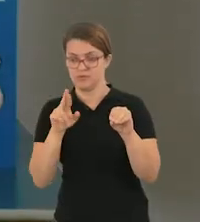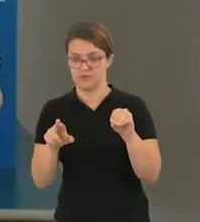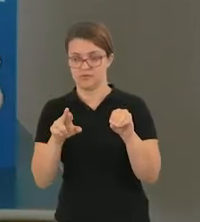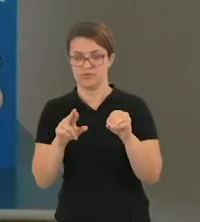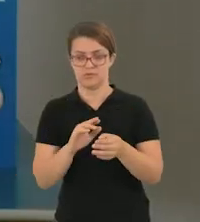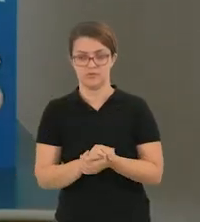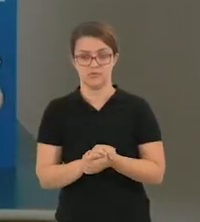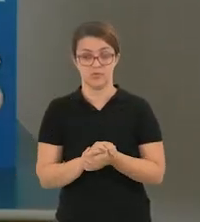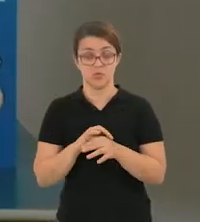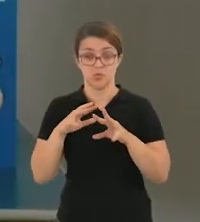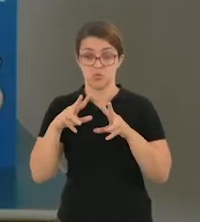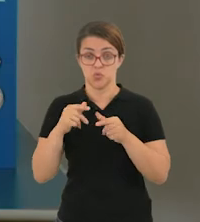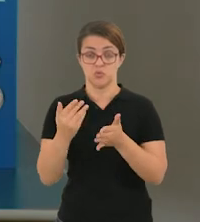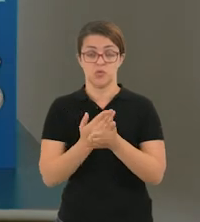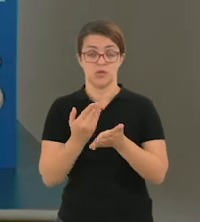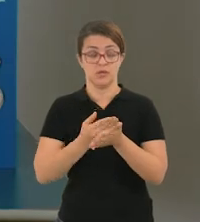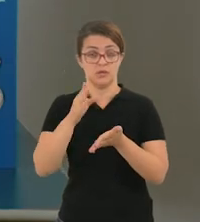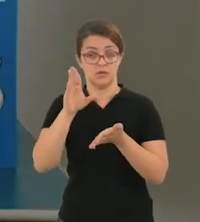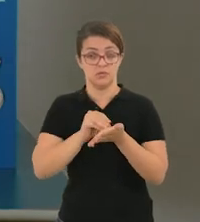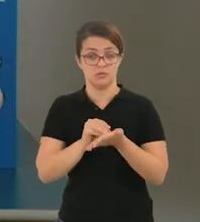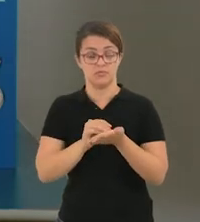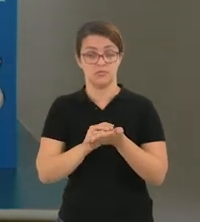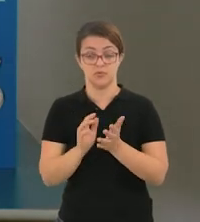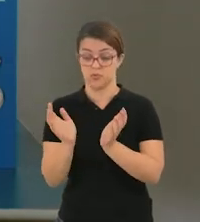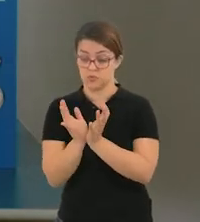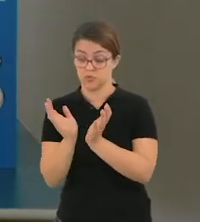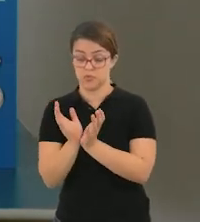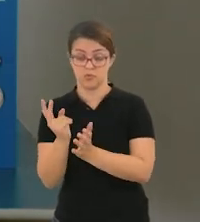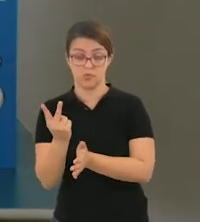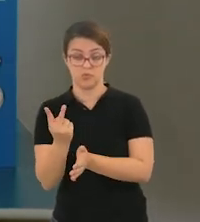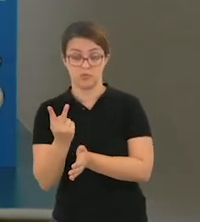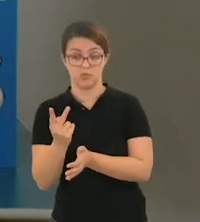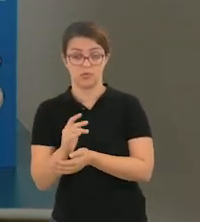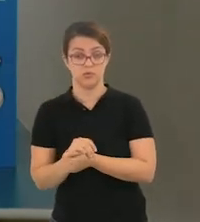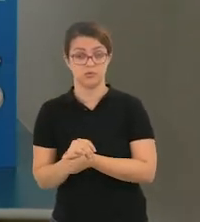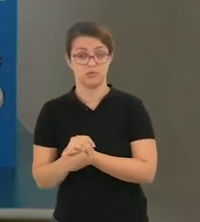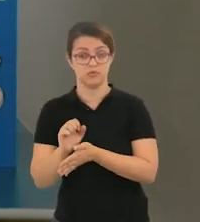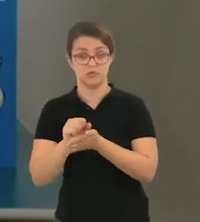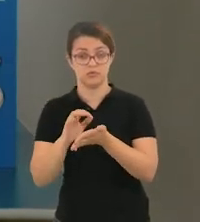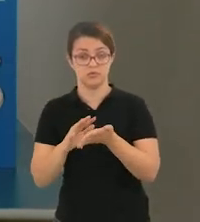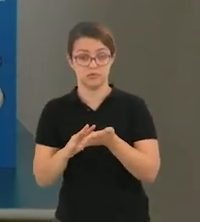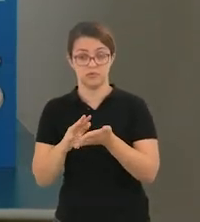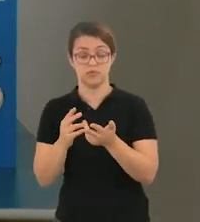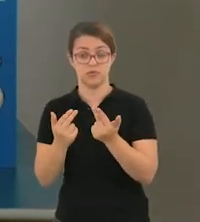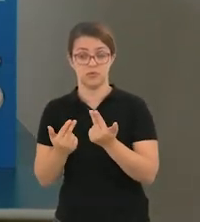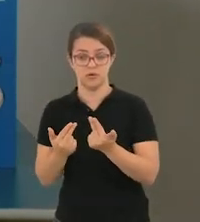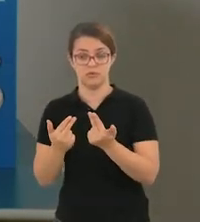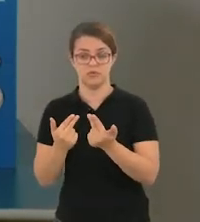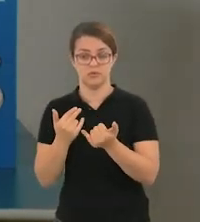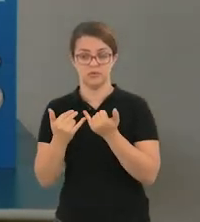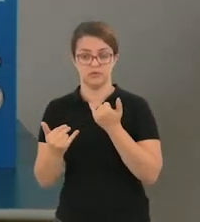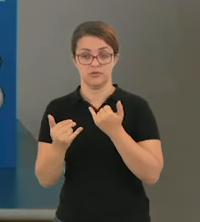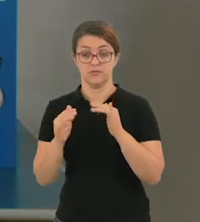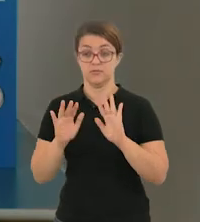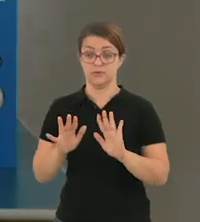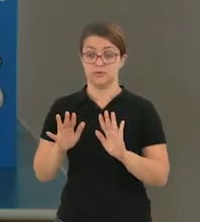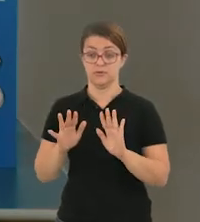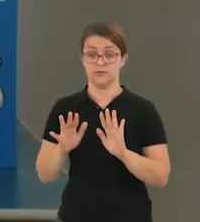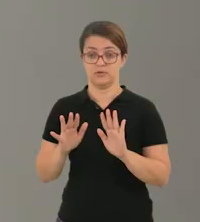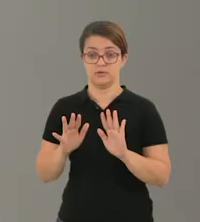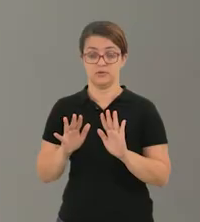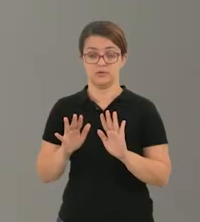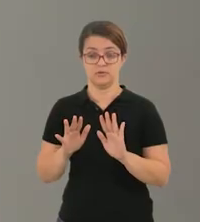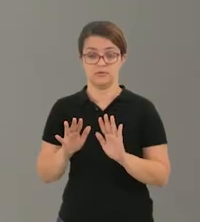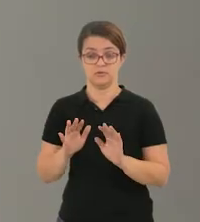vocês têm que registrar tudo isso no caderno. E o termo 2 irá realizar uma atividade similar, porém